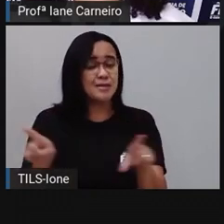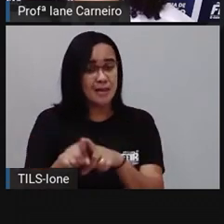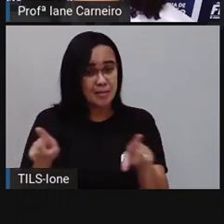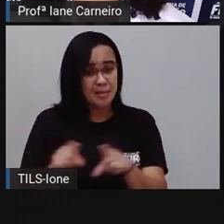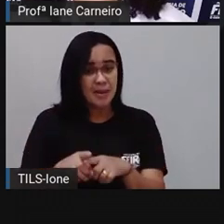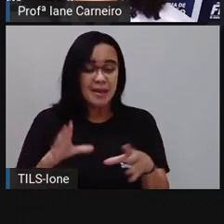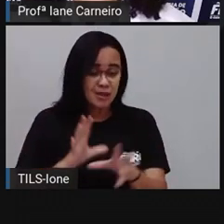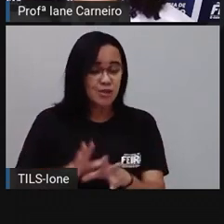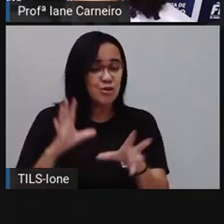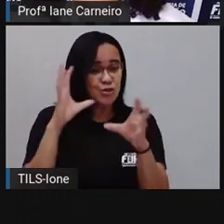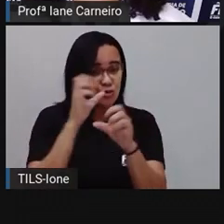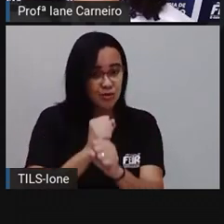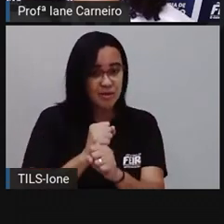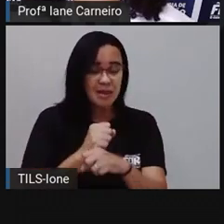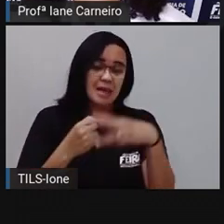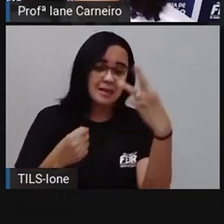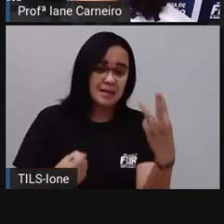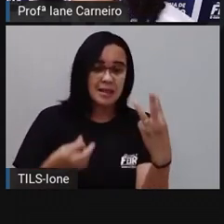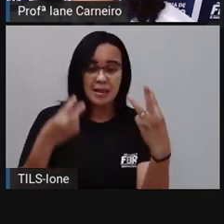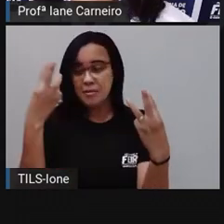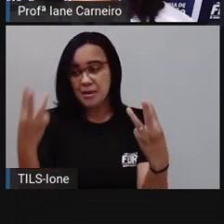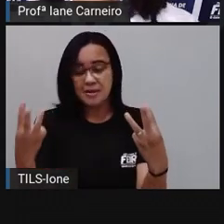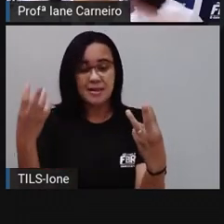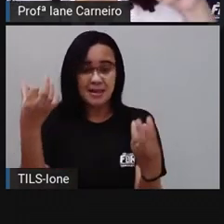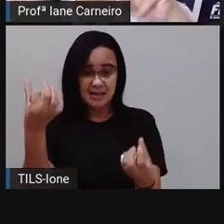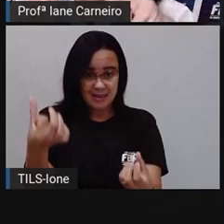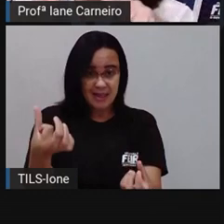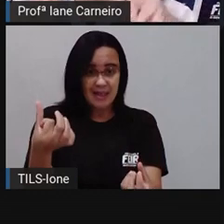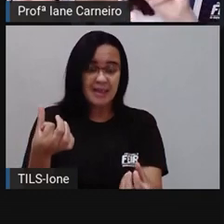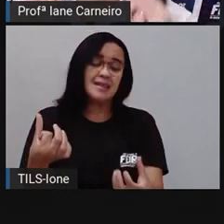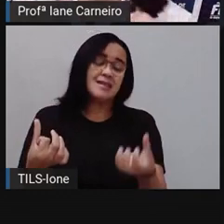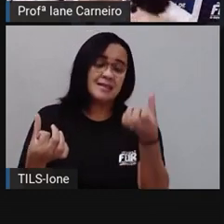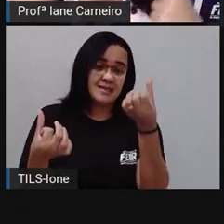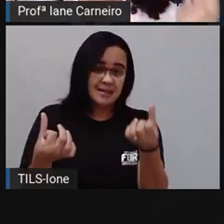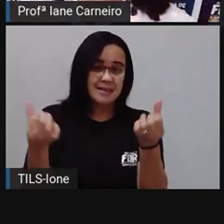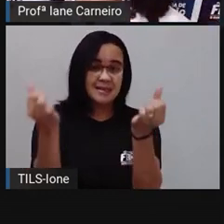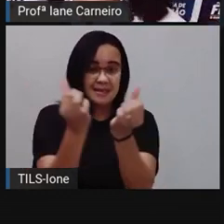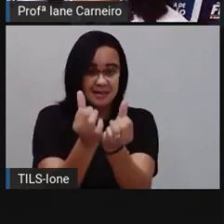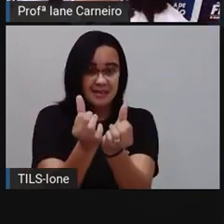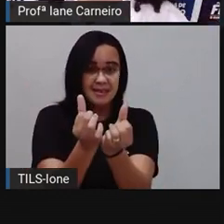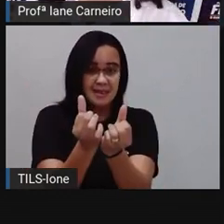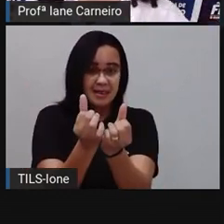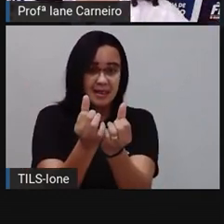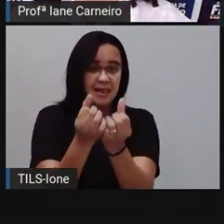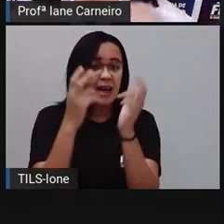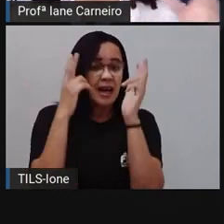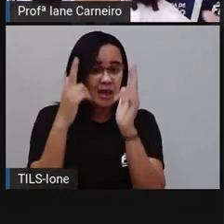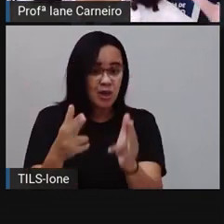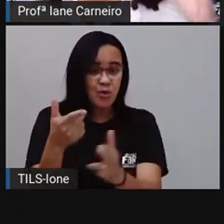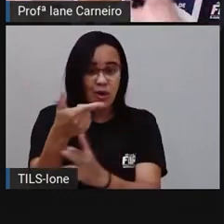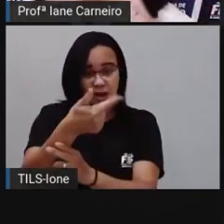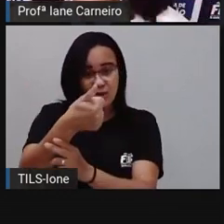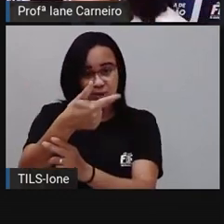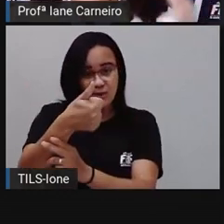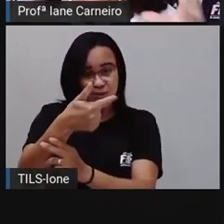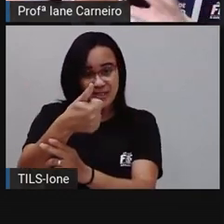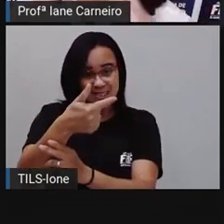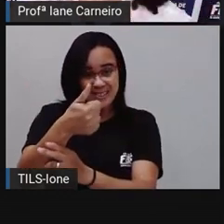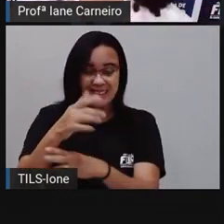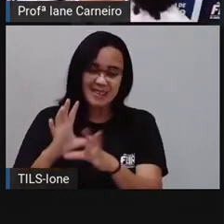três, seis. Três mais três, seis. Seis mais seis é igual a doze. Você pode ir fazendo